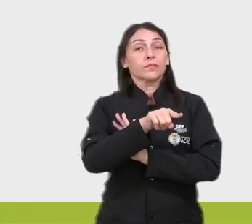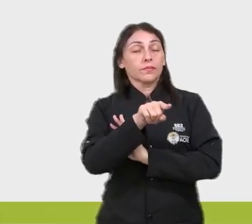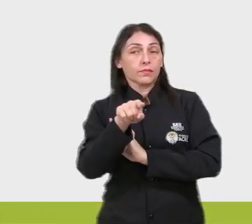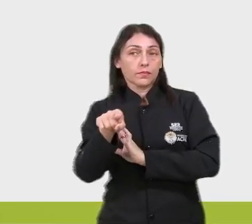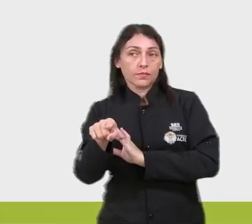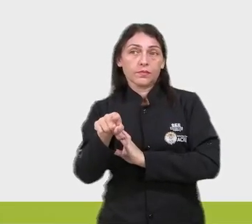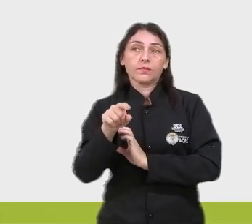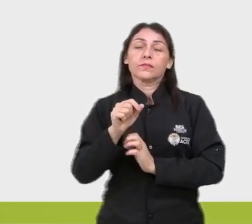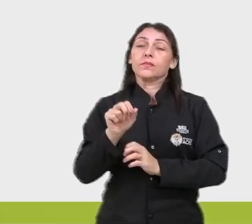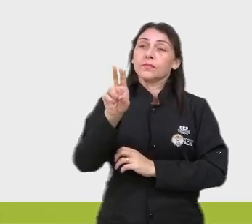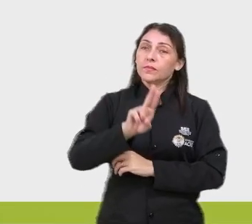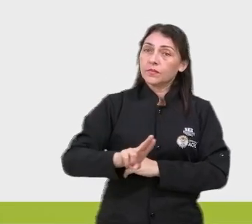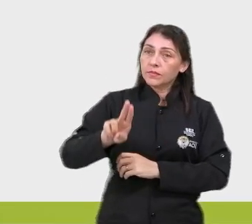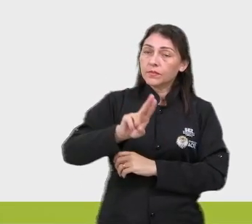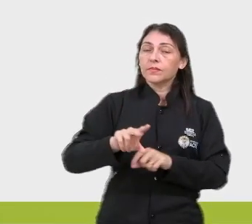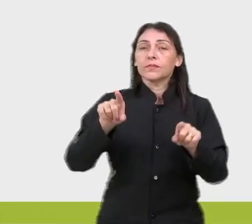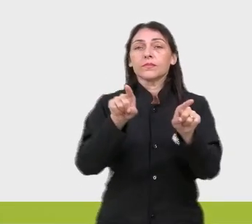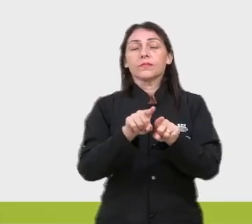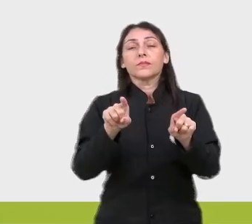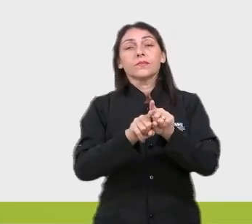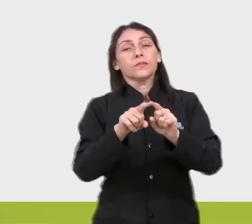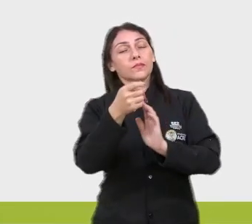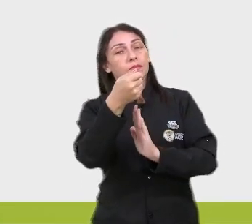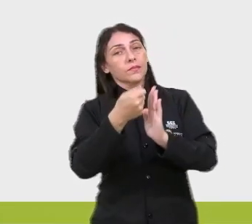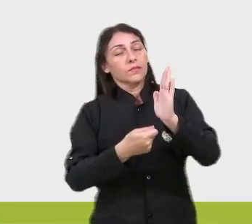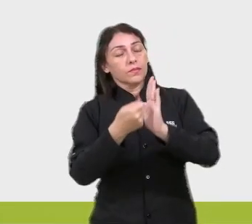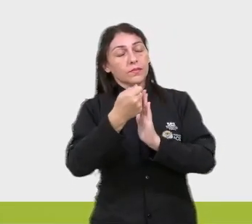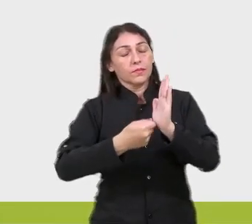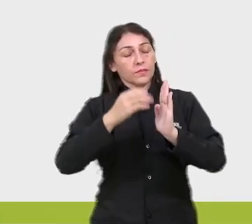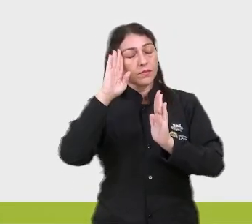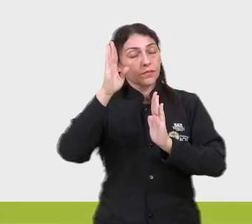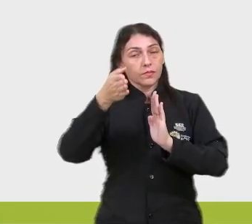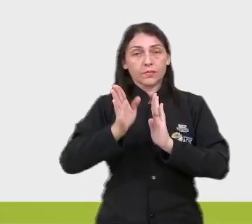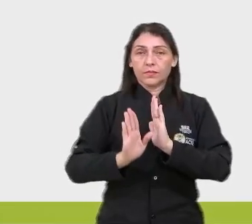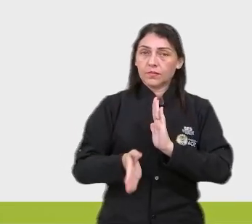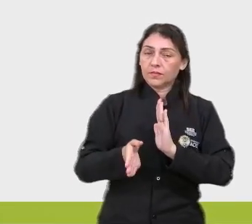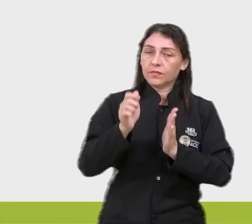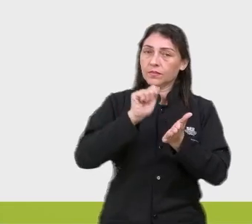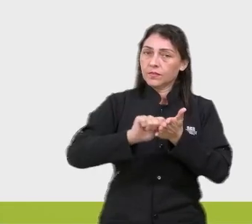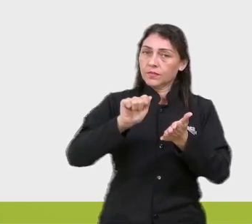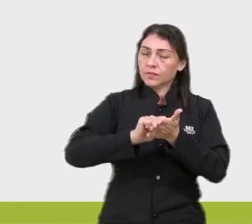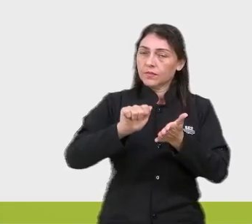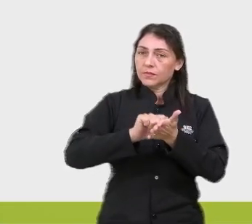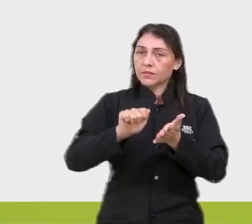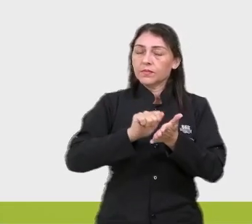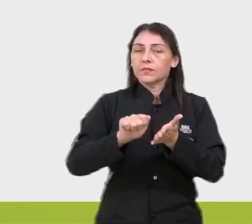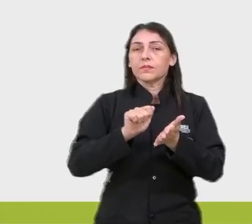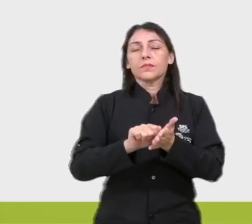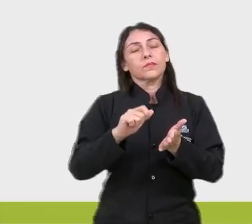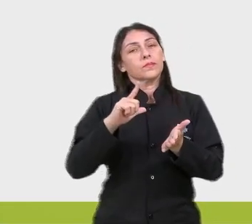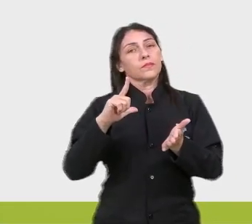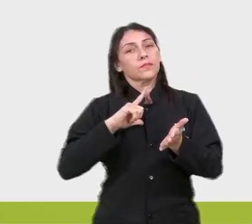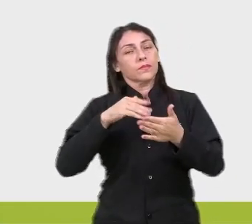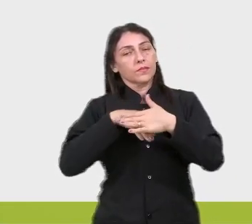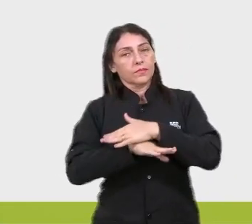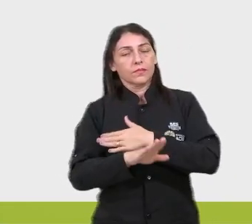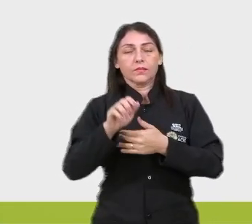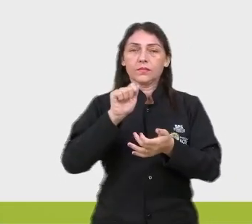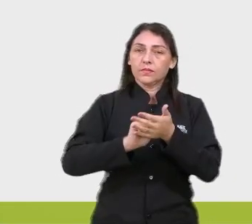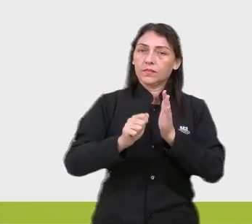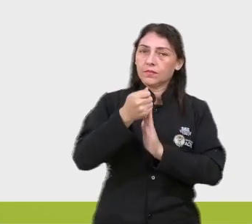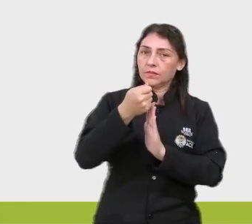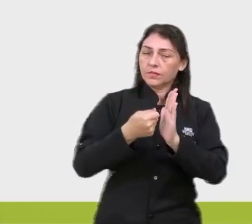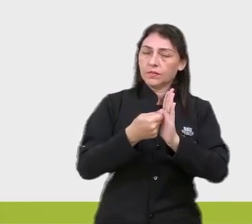vocês, que vocês utilizam bastante nas redações, principalmente quem já escreve, né, já tem esse hábito de escrever